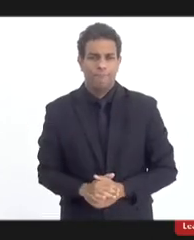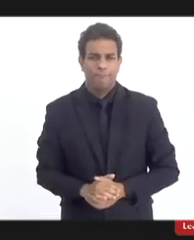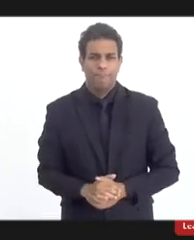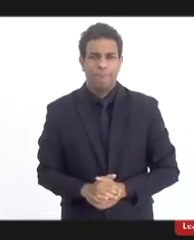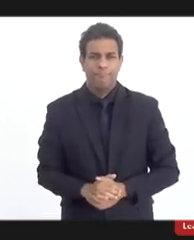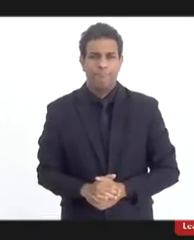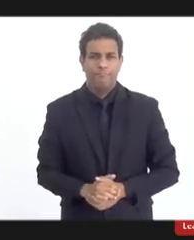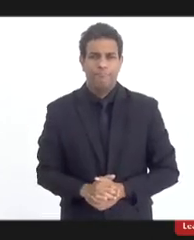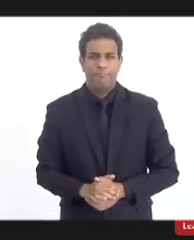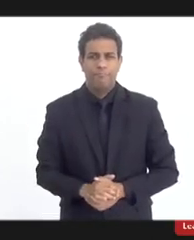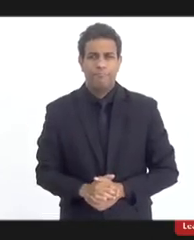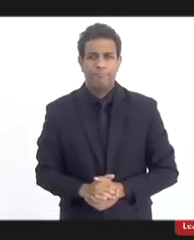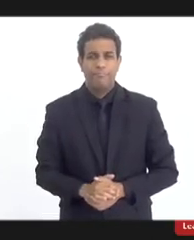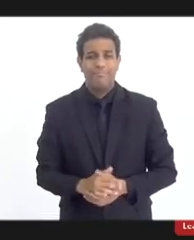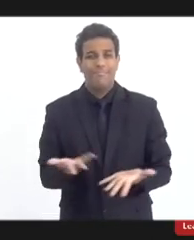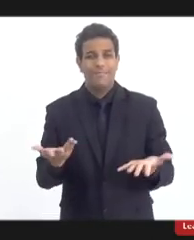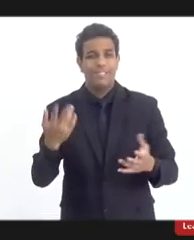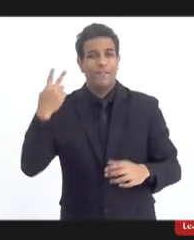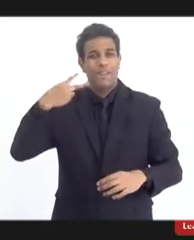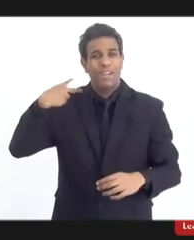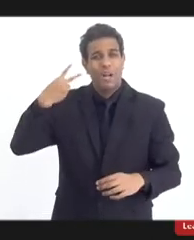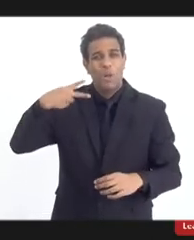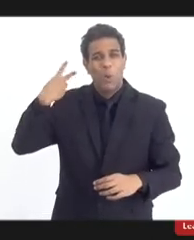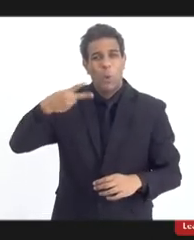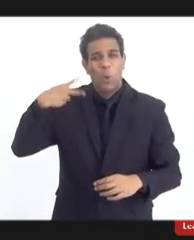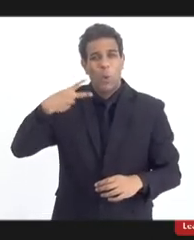e os vereadores